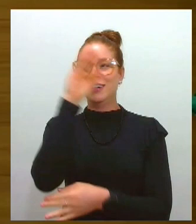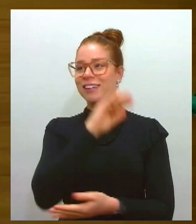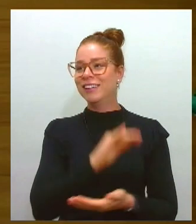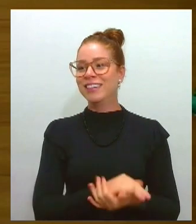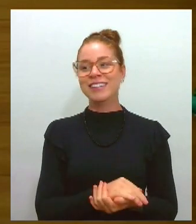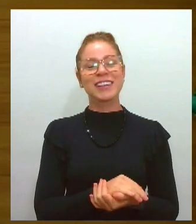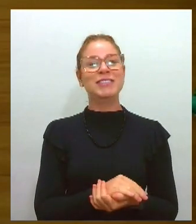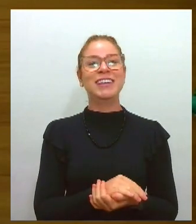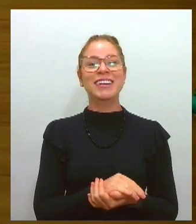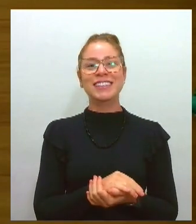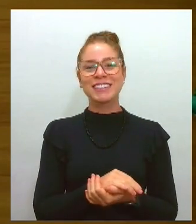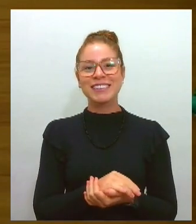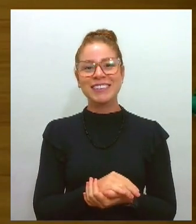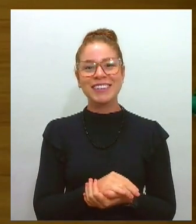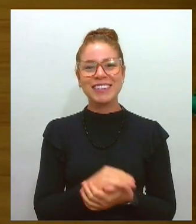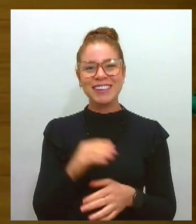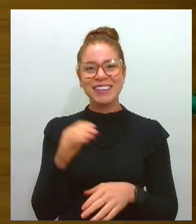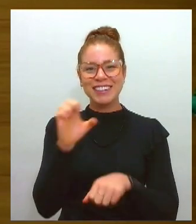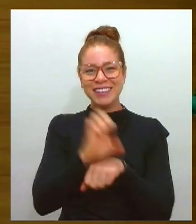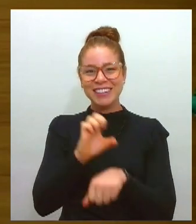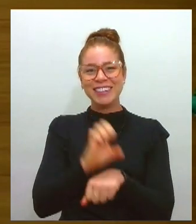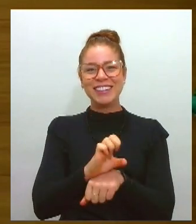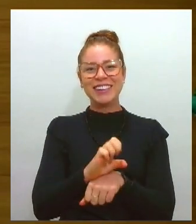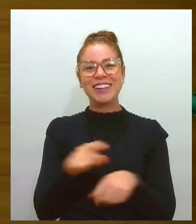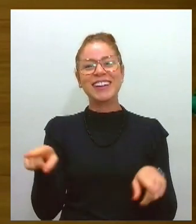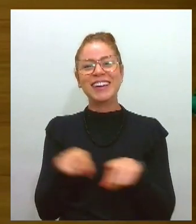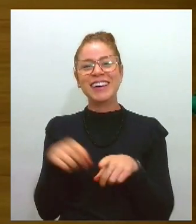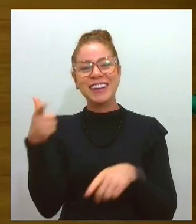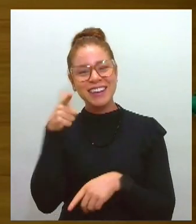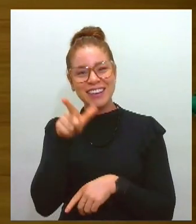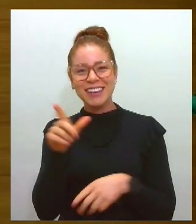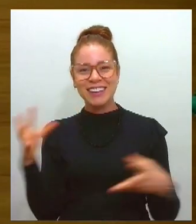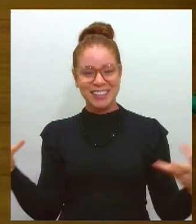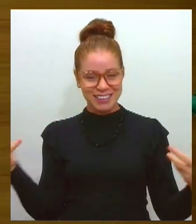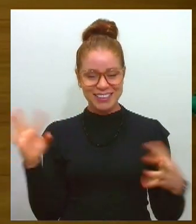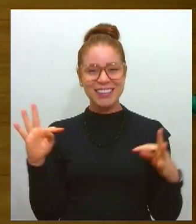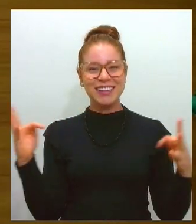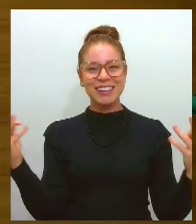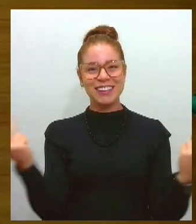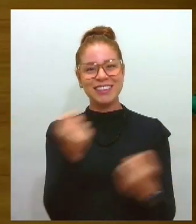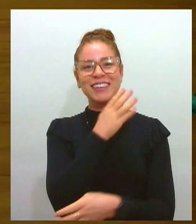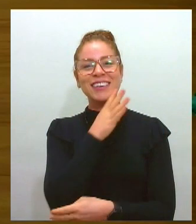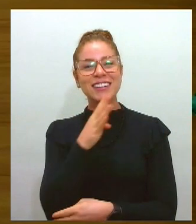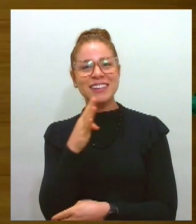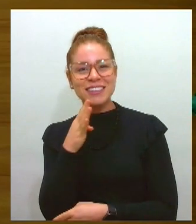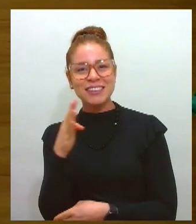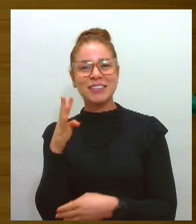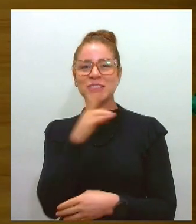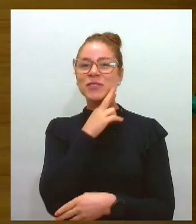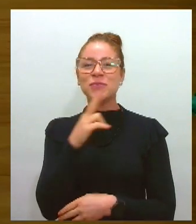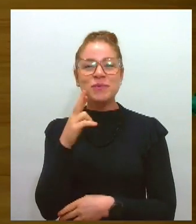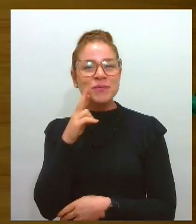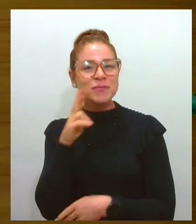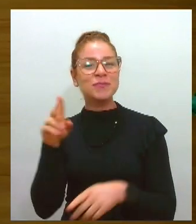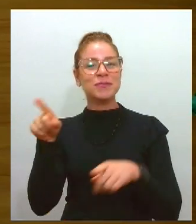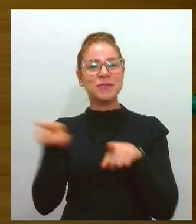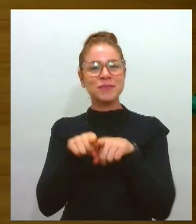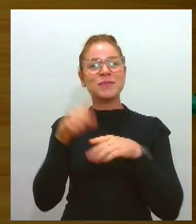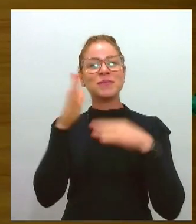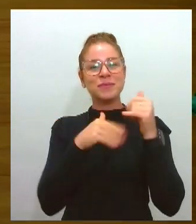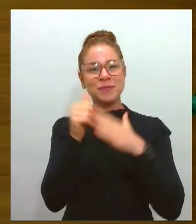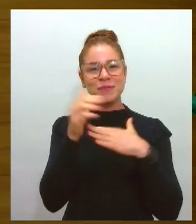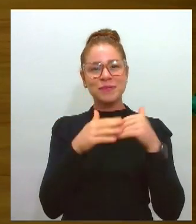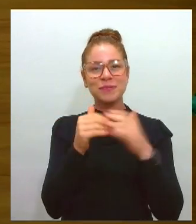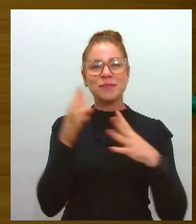estado. E que contemple também todos da cadeia produtivo, bares, restaurantes, agências de viagens, os guias. Enfim, todo